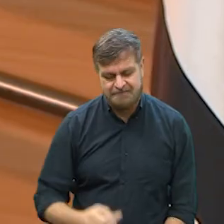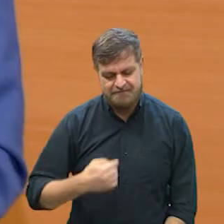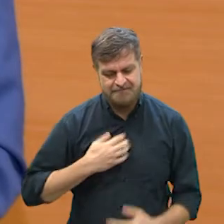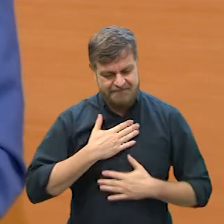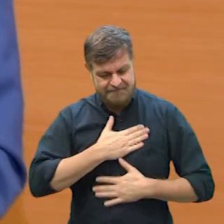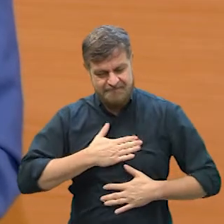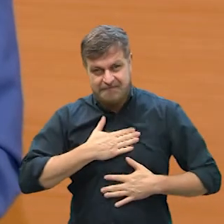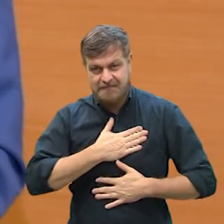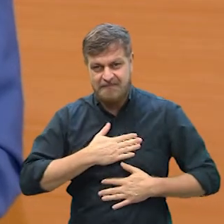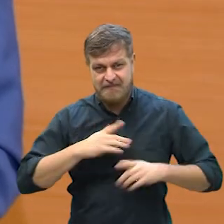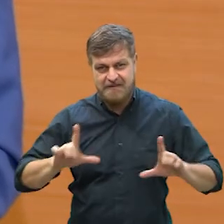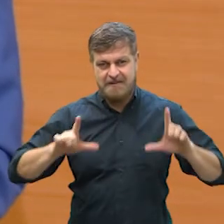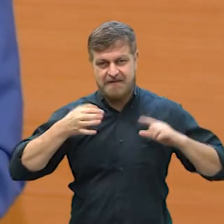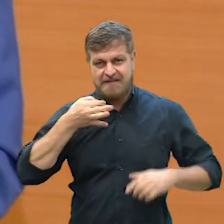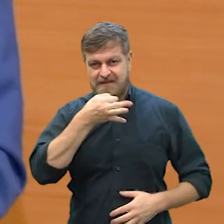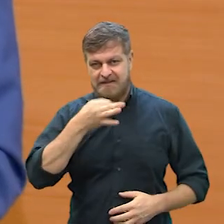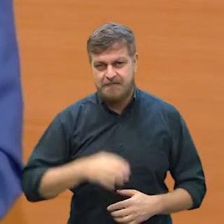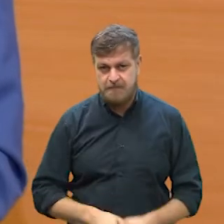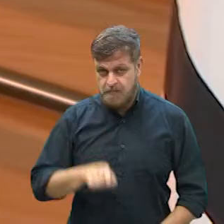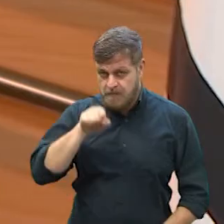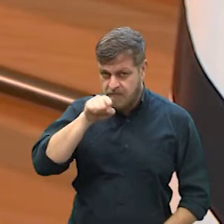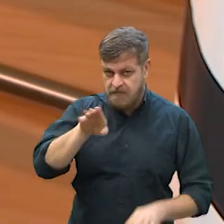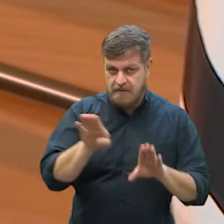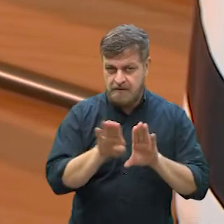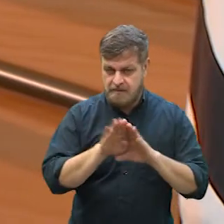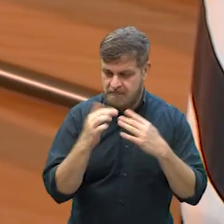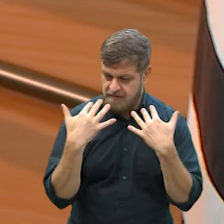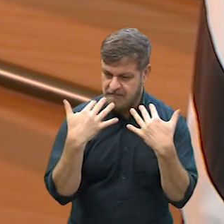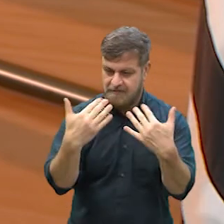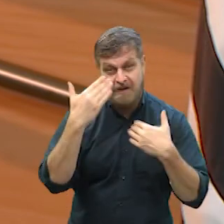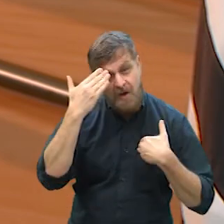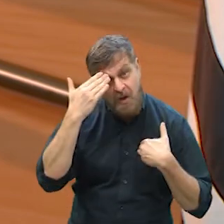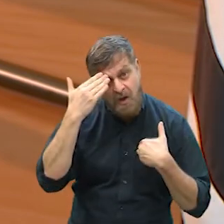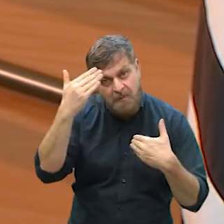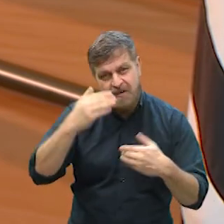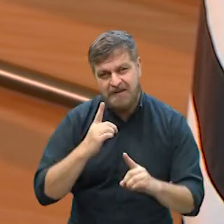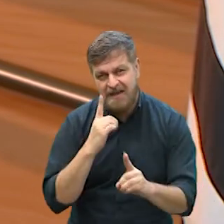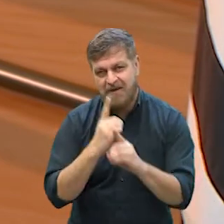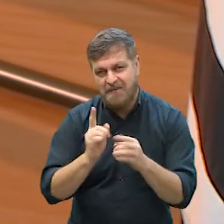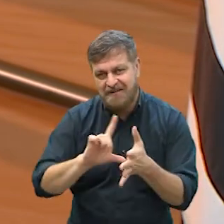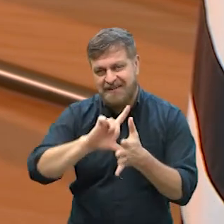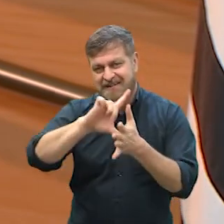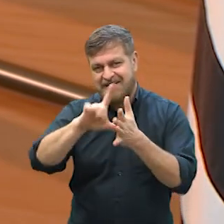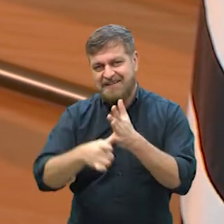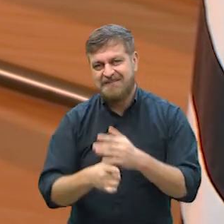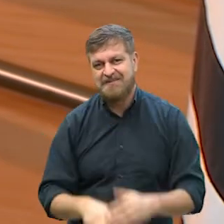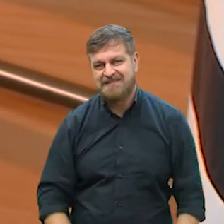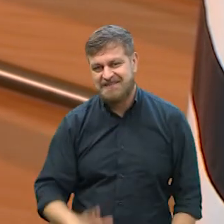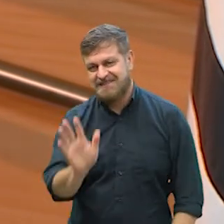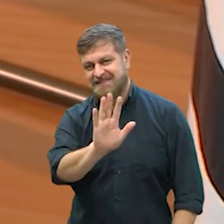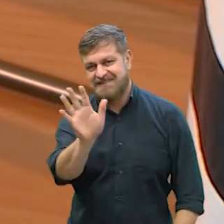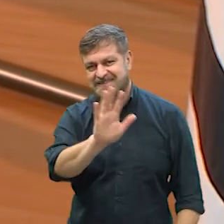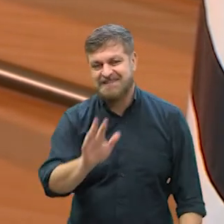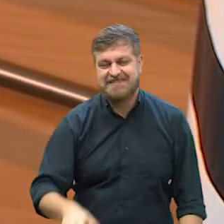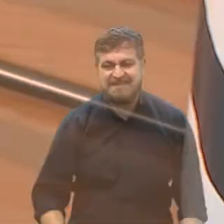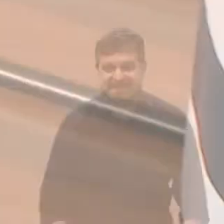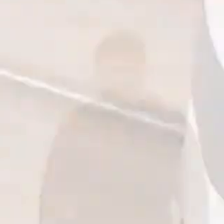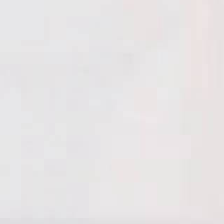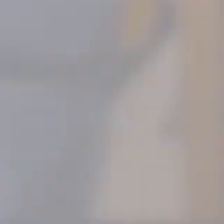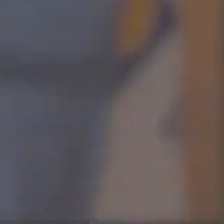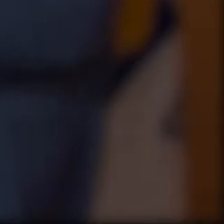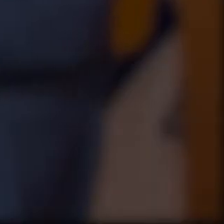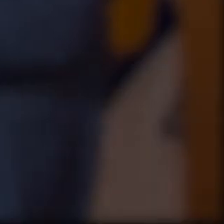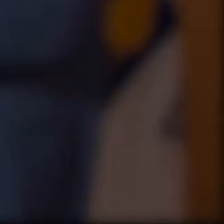convite. Eu que agradeço, sempre um prazer participar do programa. A você de casa também, muito obrigada, a gente se vê na próxima edição do EMPAUDA. Tchau!